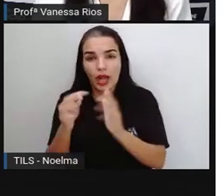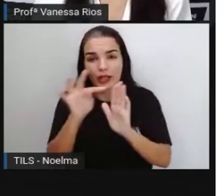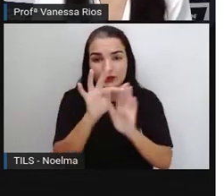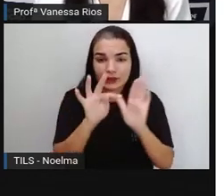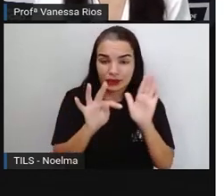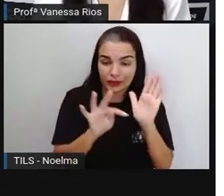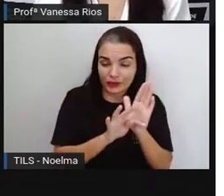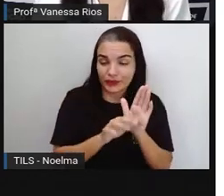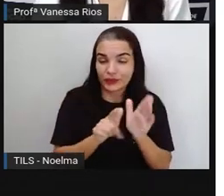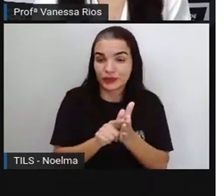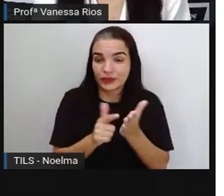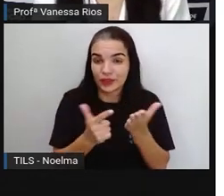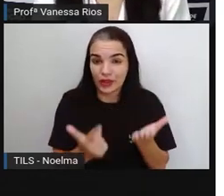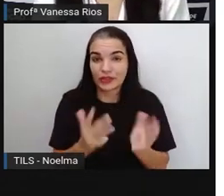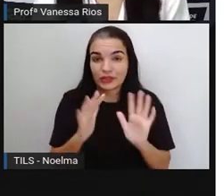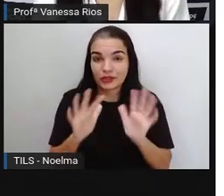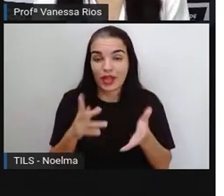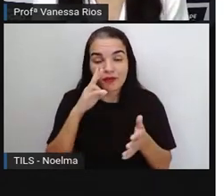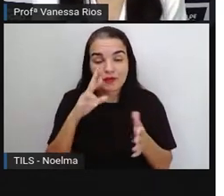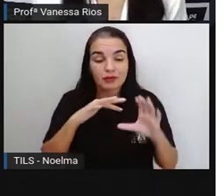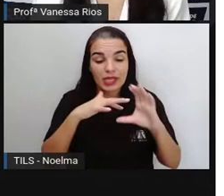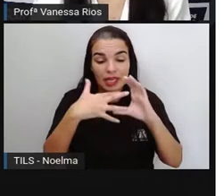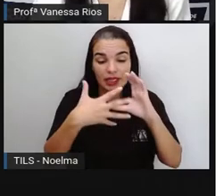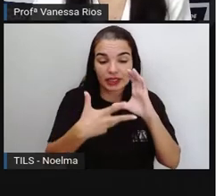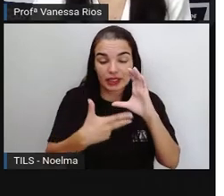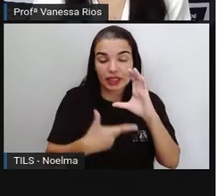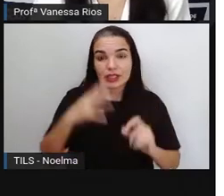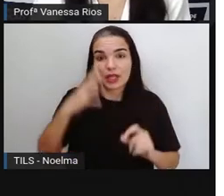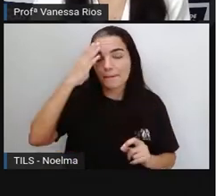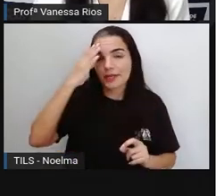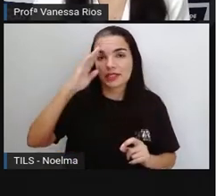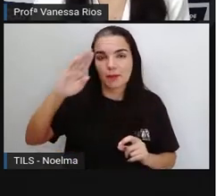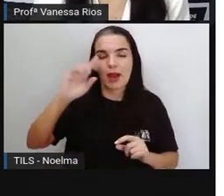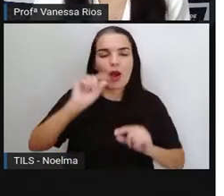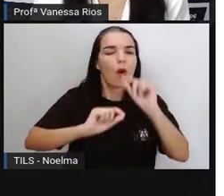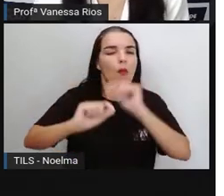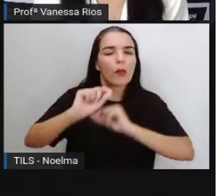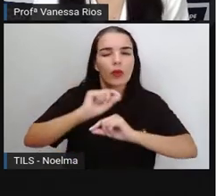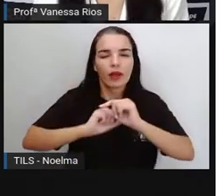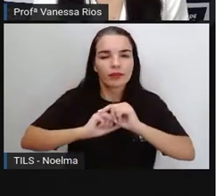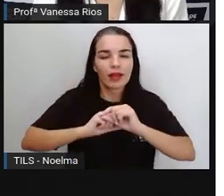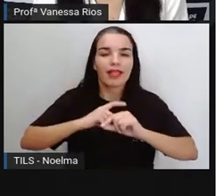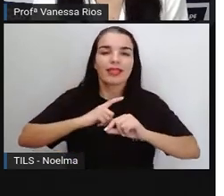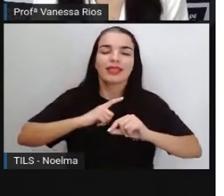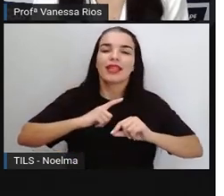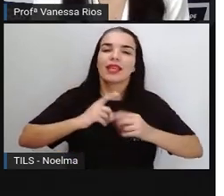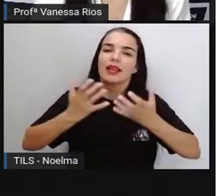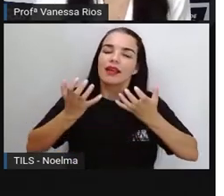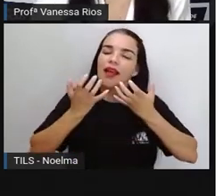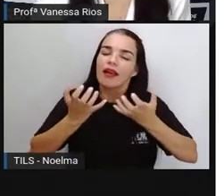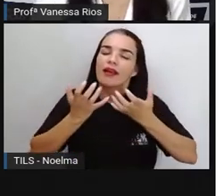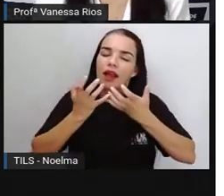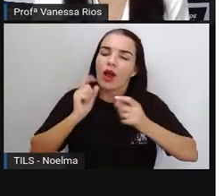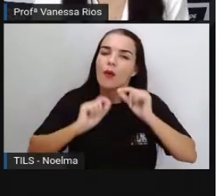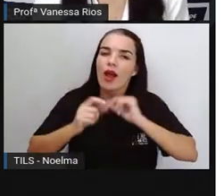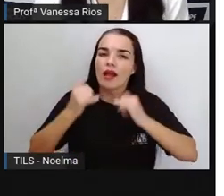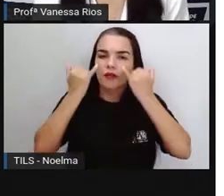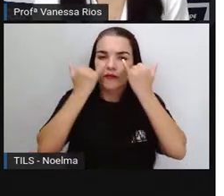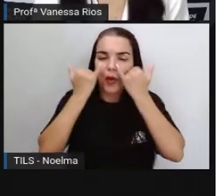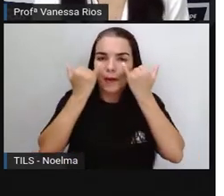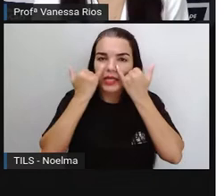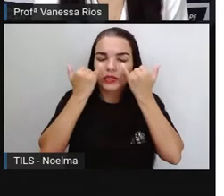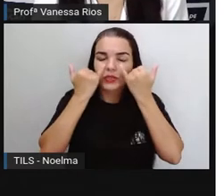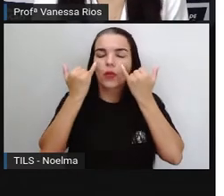entre as características principais, a intenção de trazer informação para as pessoas que estão tendo